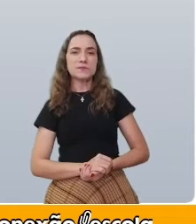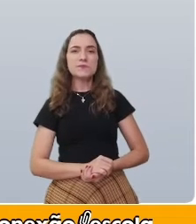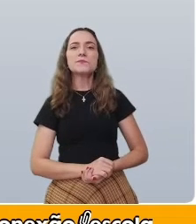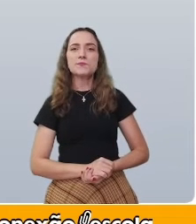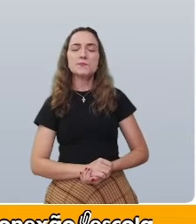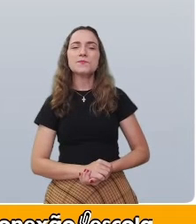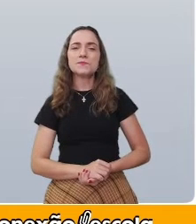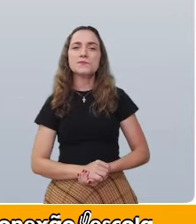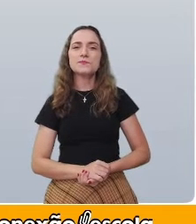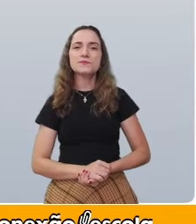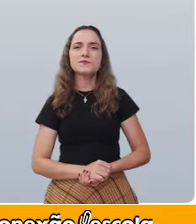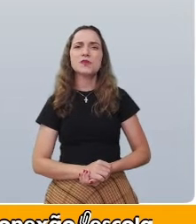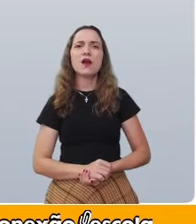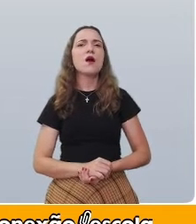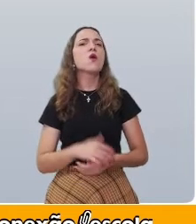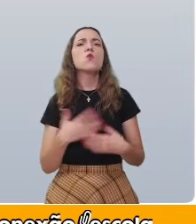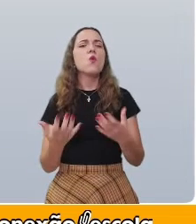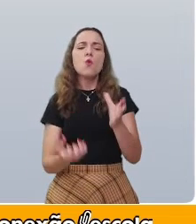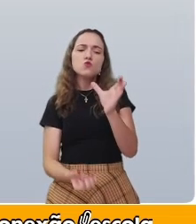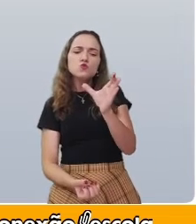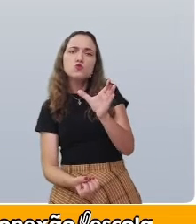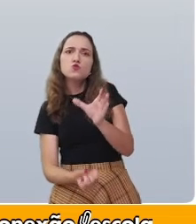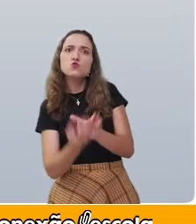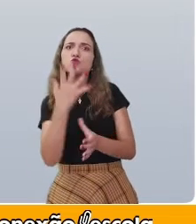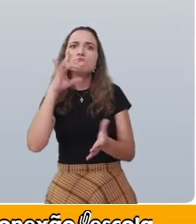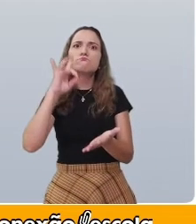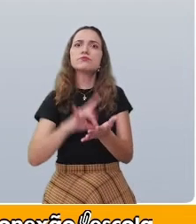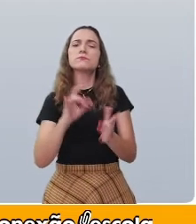Qual é a origem das parlendas?